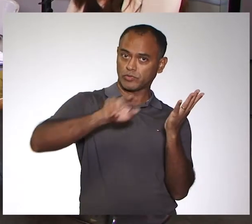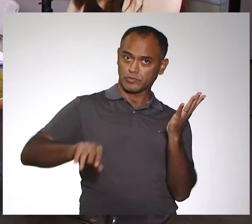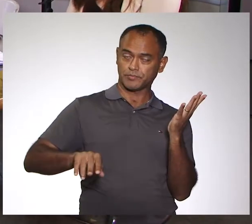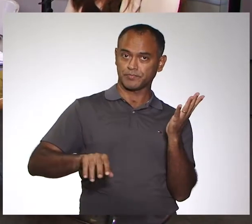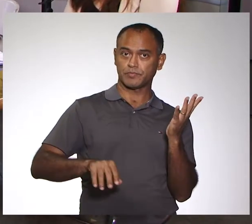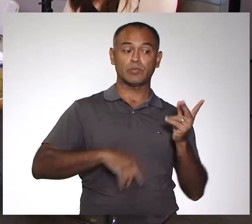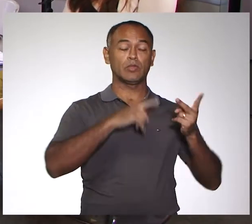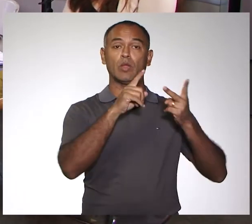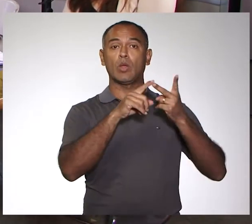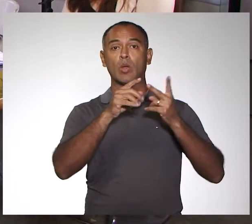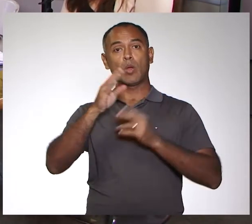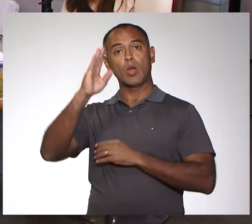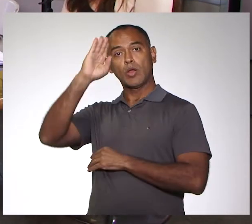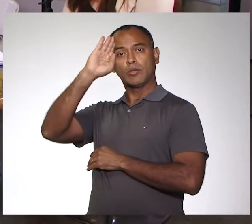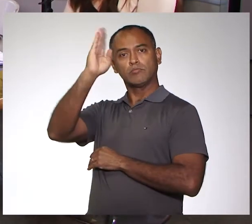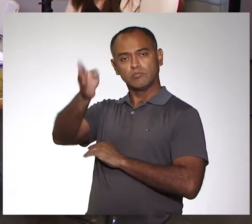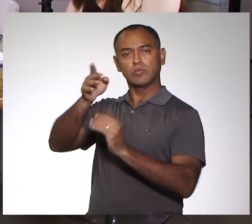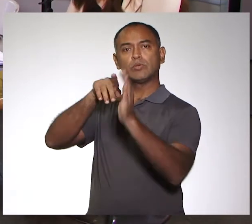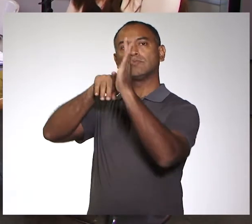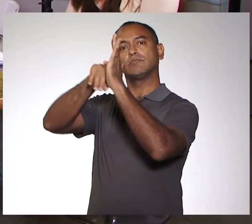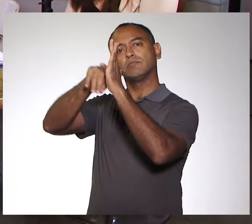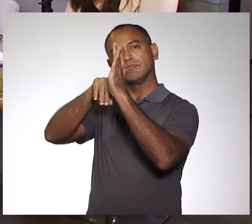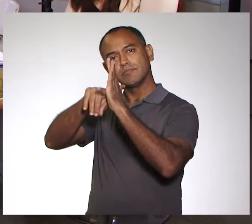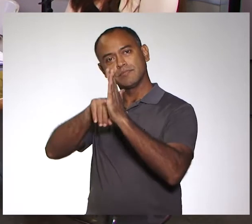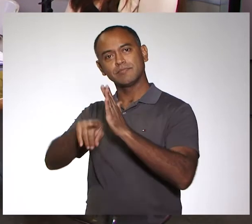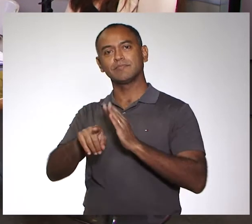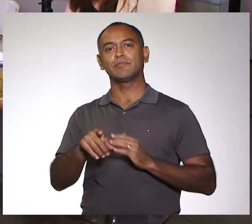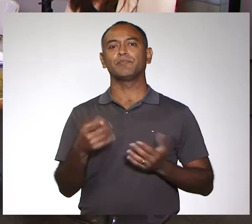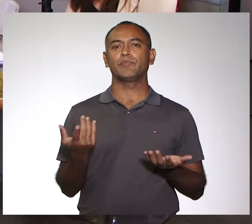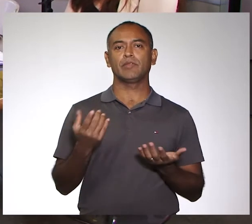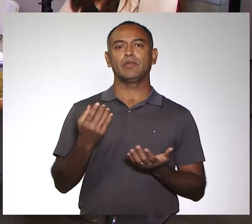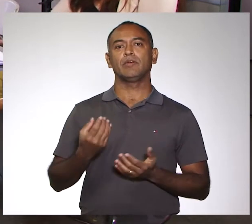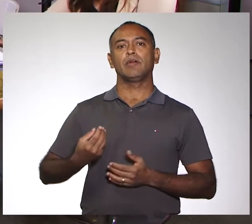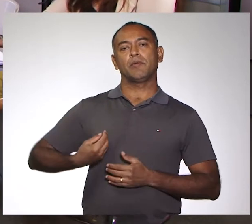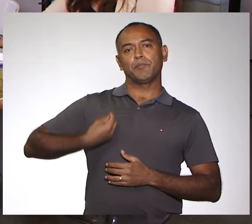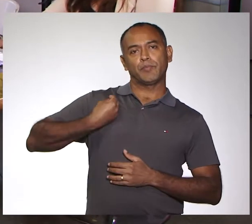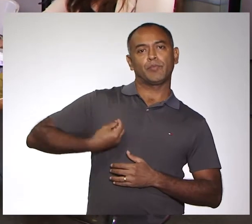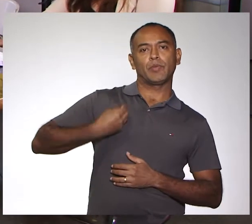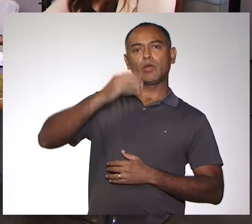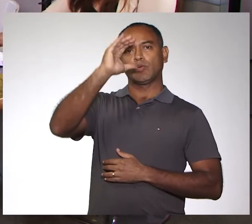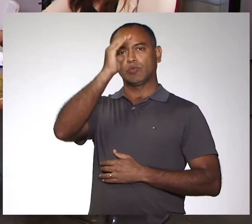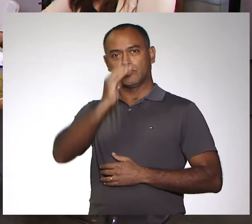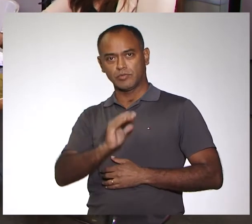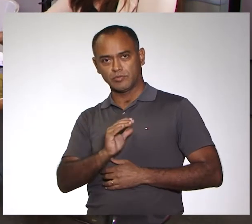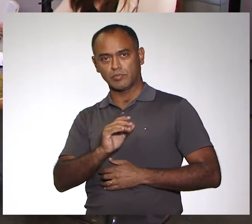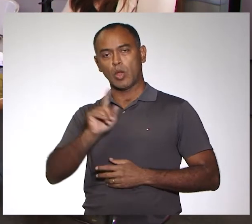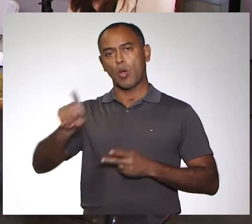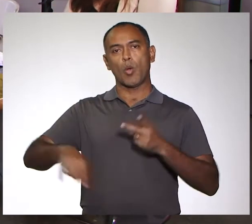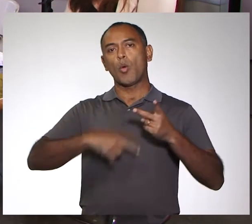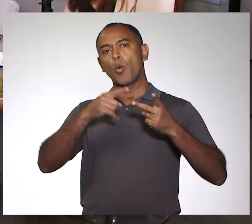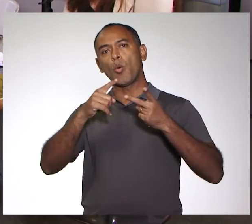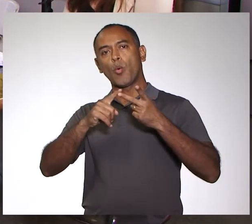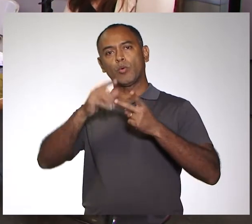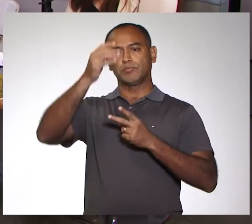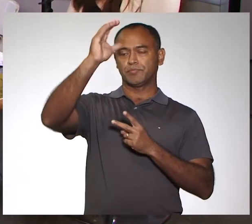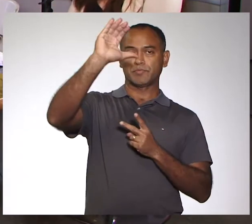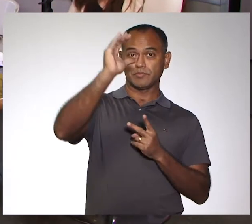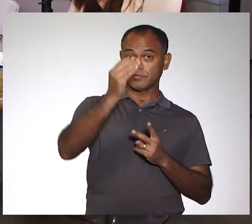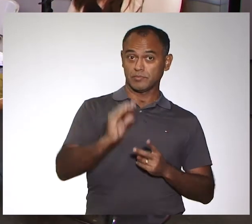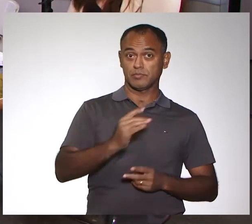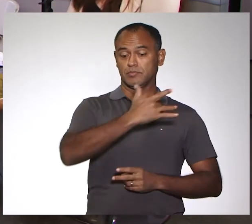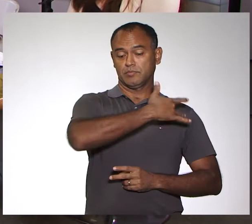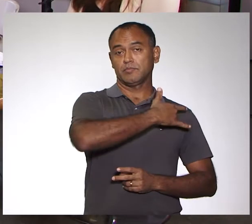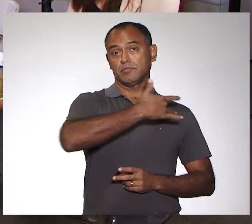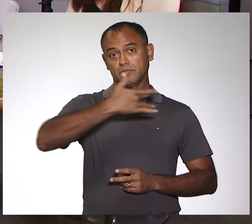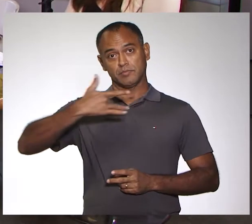E as áreas, as linhas de pesquisa, a linha de pesquisa 1 é biociência, e a linha de pesquisa 2 é as ciências